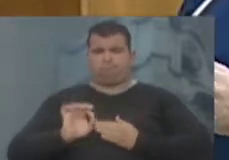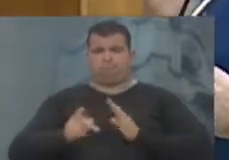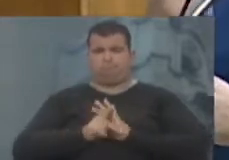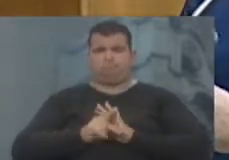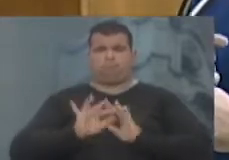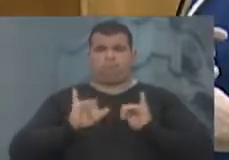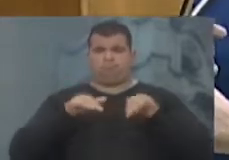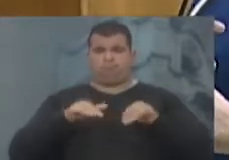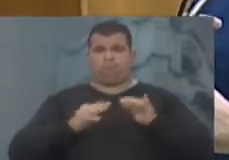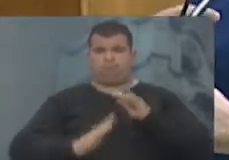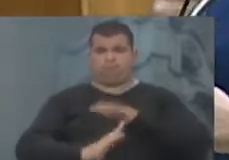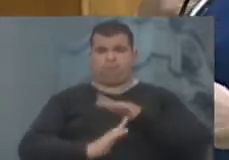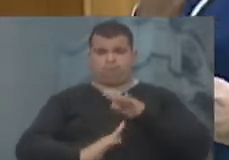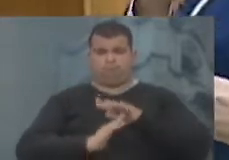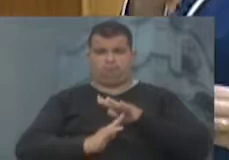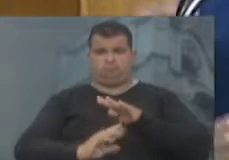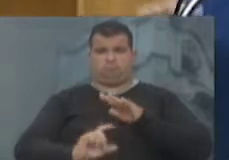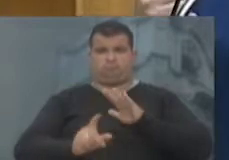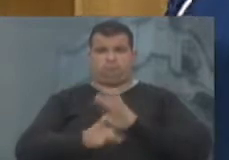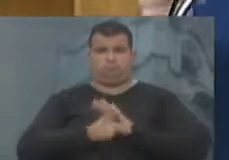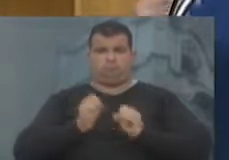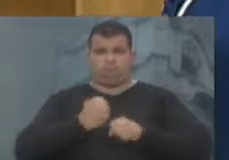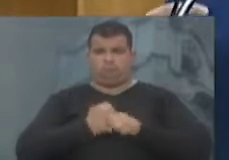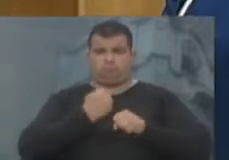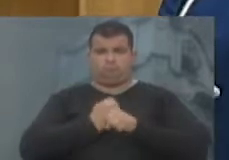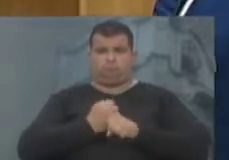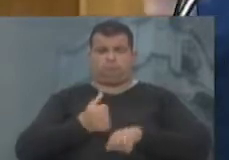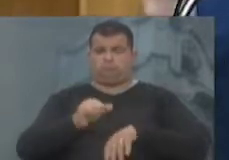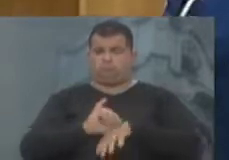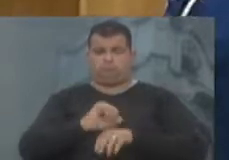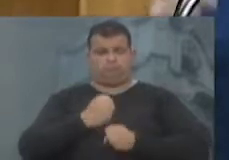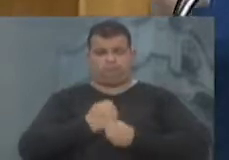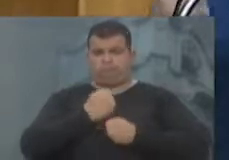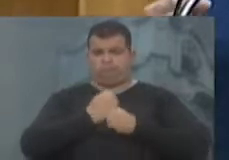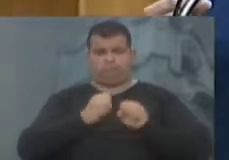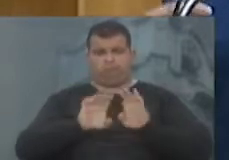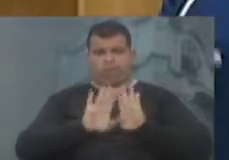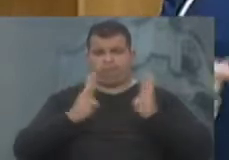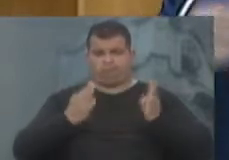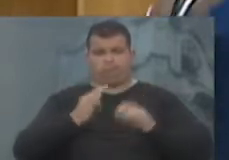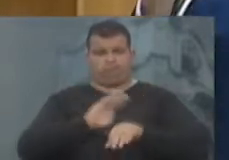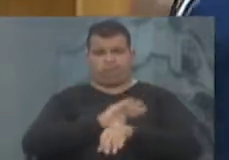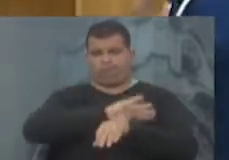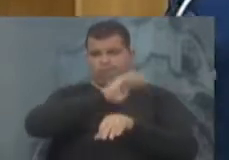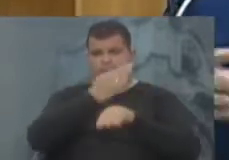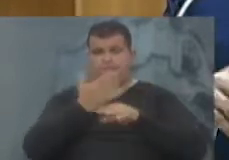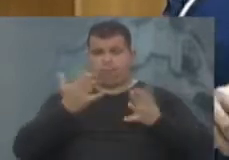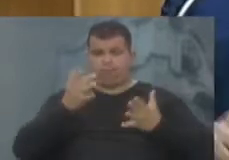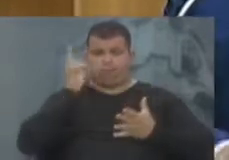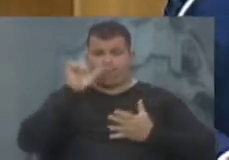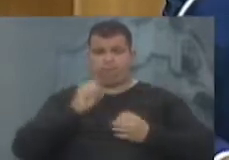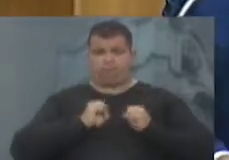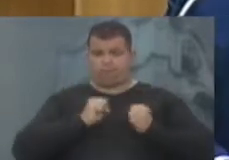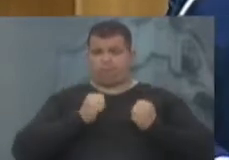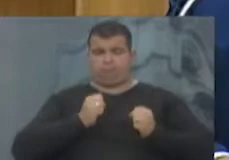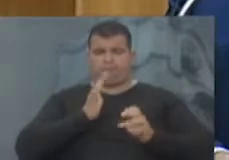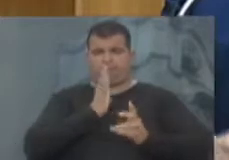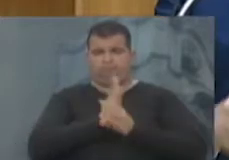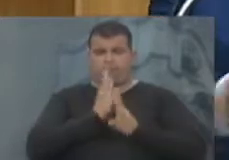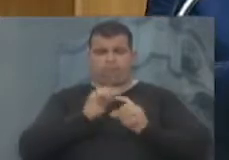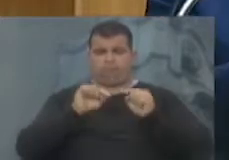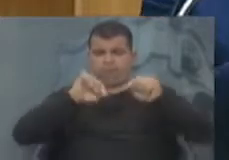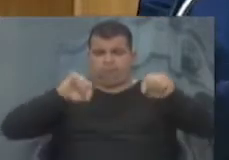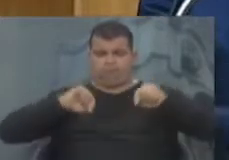fim do prazo para a construção desses centros de eventos. Agora que se conseguiu, há muito esforço, identificar um